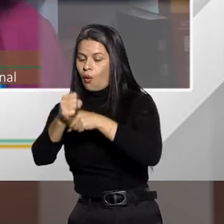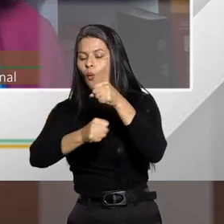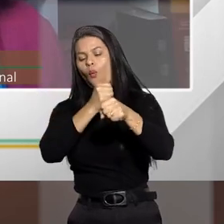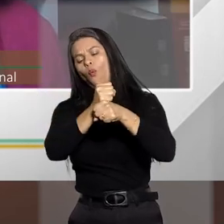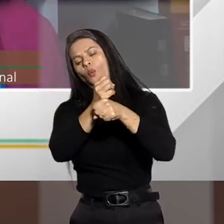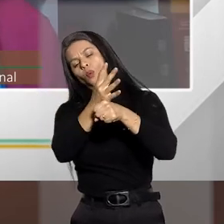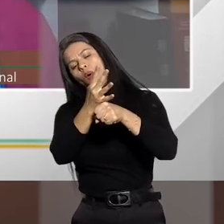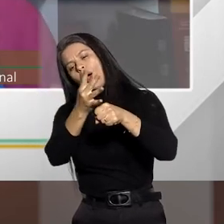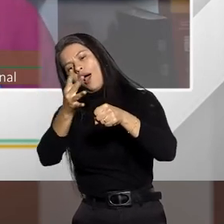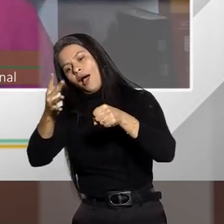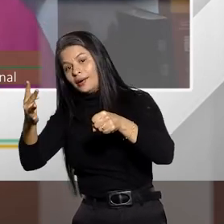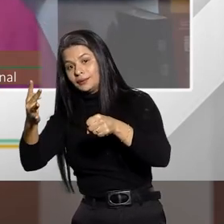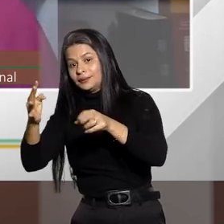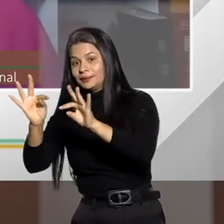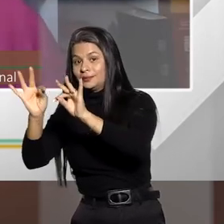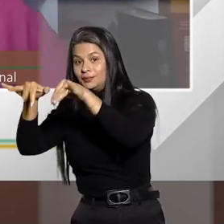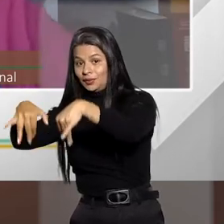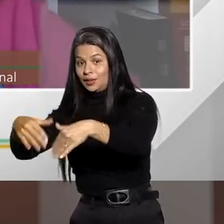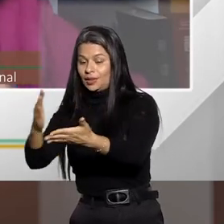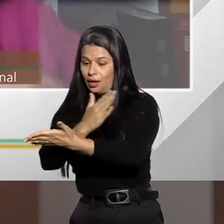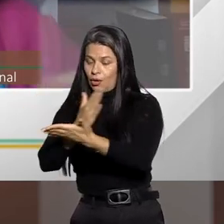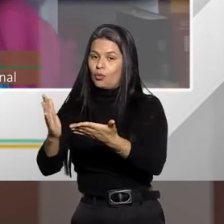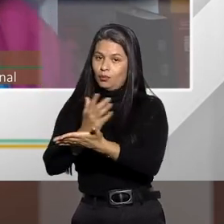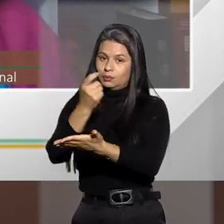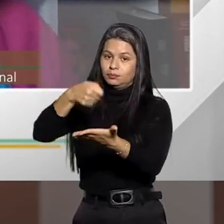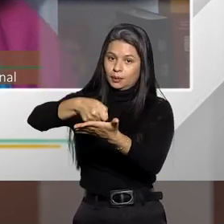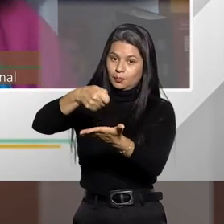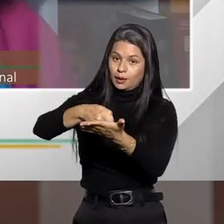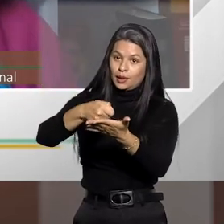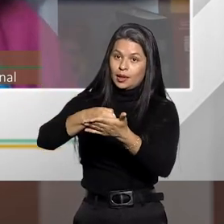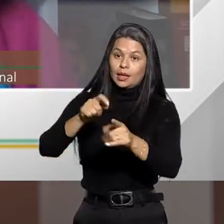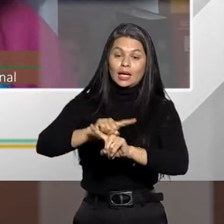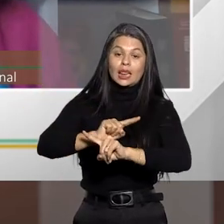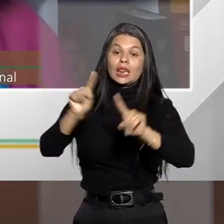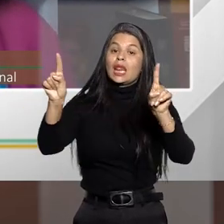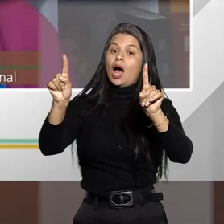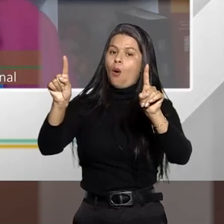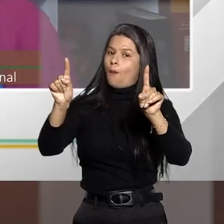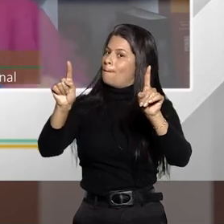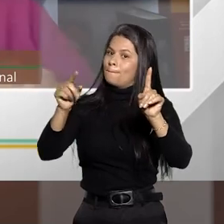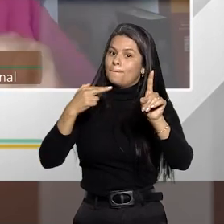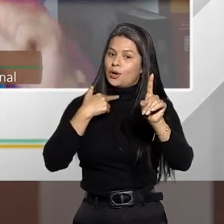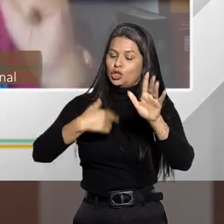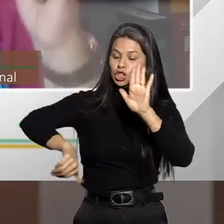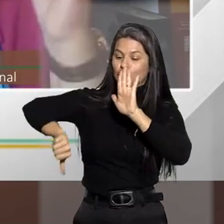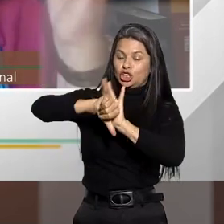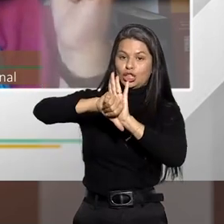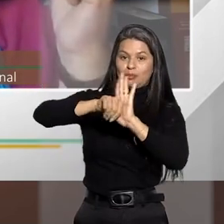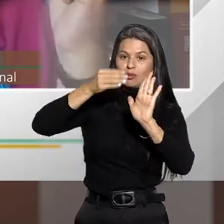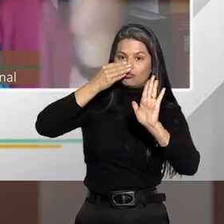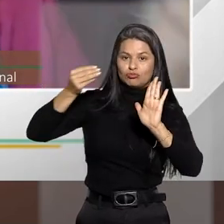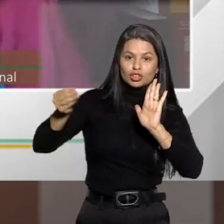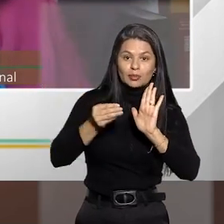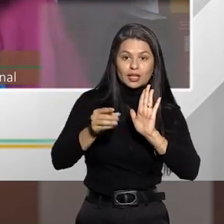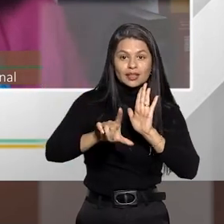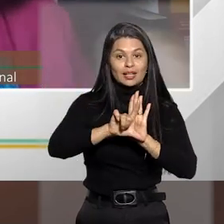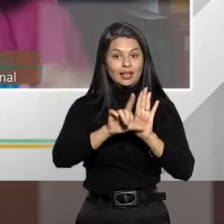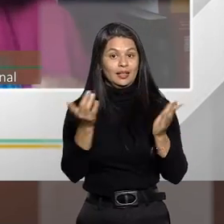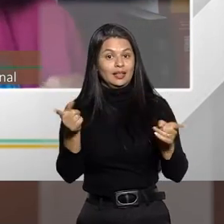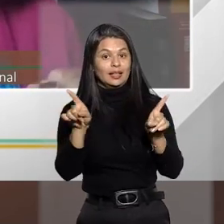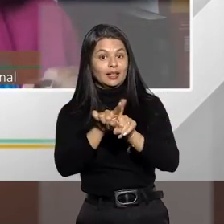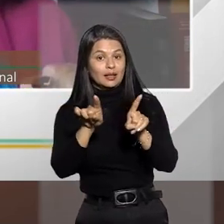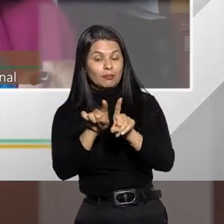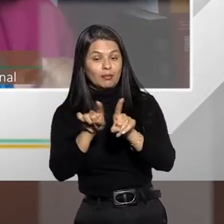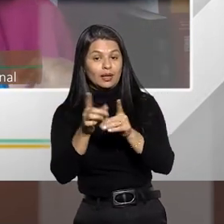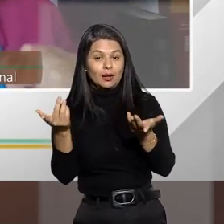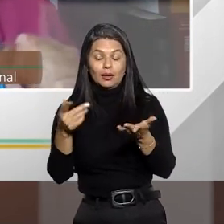obrigações, dentre as quais está a de não praticar outro crime doloso, a de não, de reparar o dano